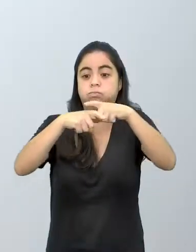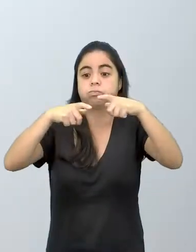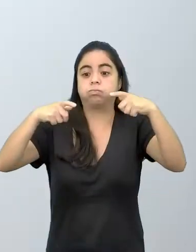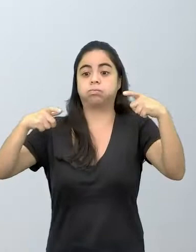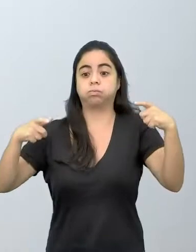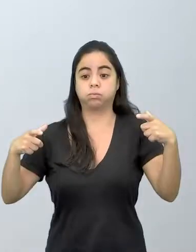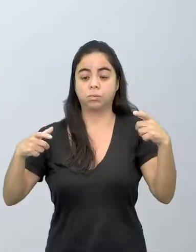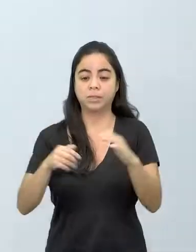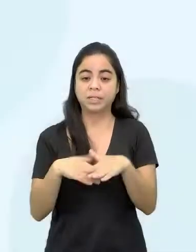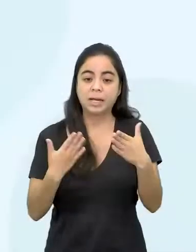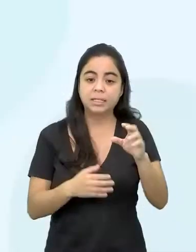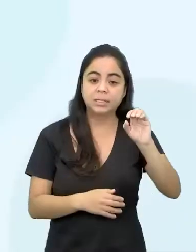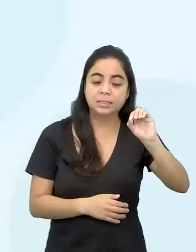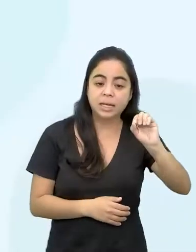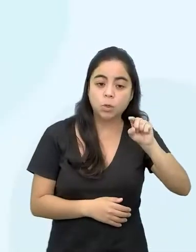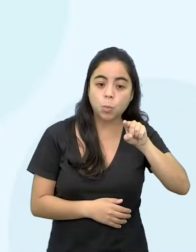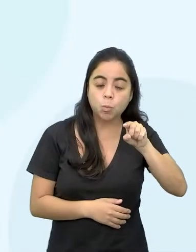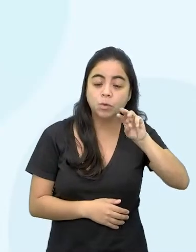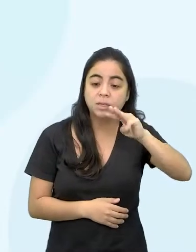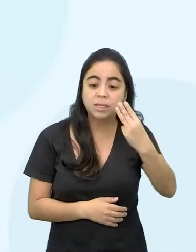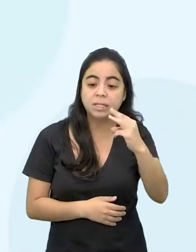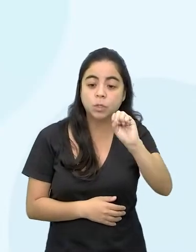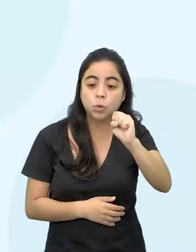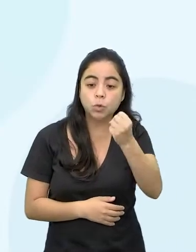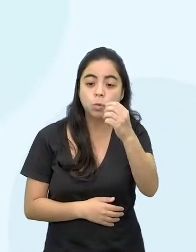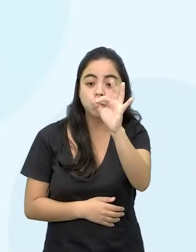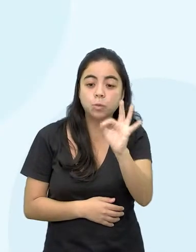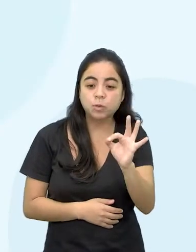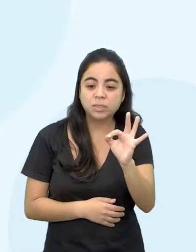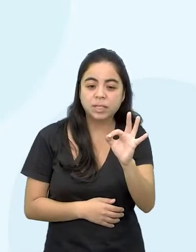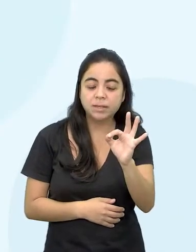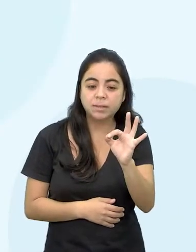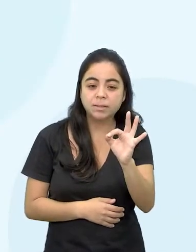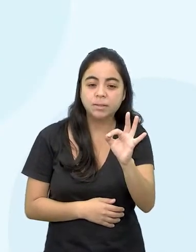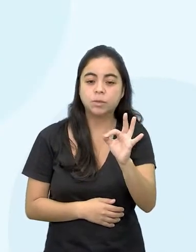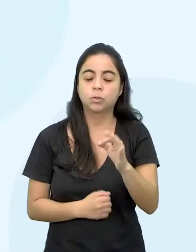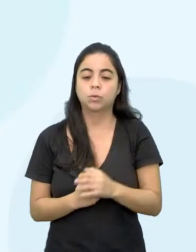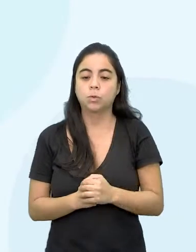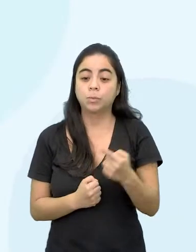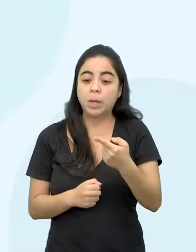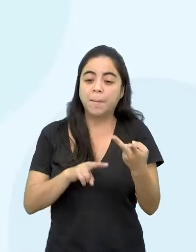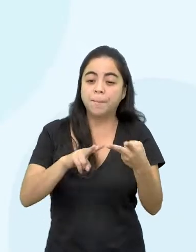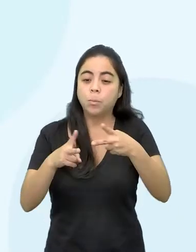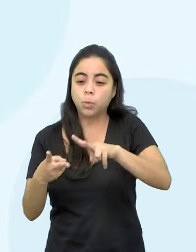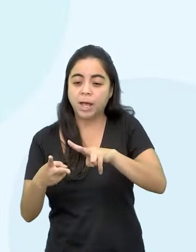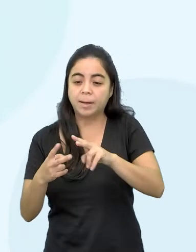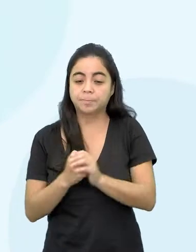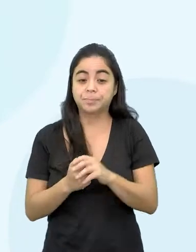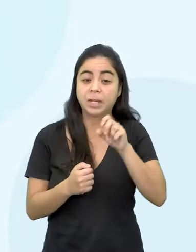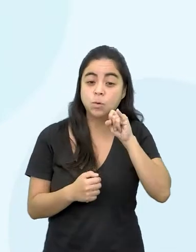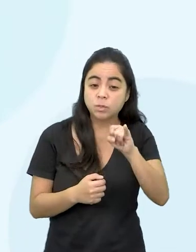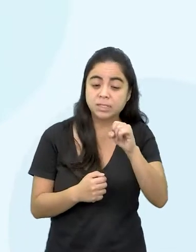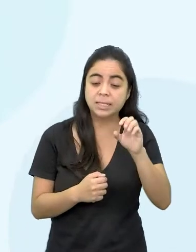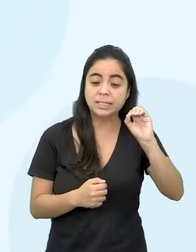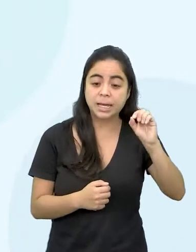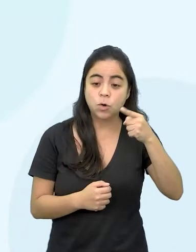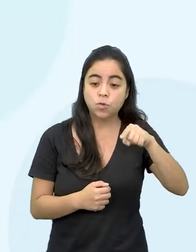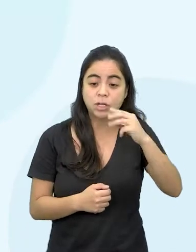esse 0,38% em um número decimal na hora que a gente for calcular. Então, se a gente pega 0